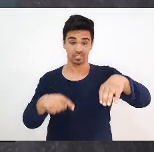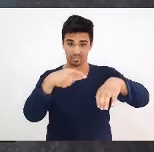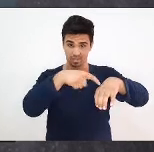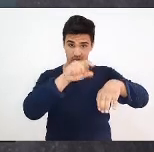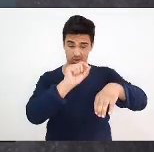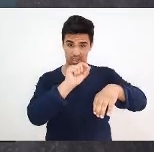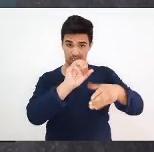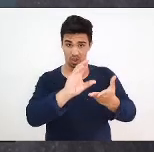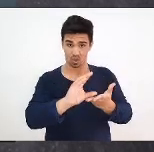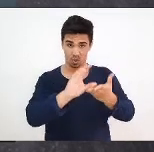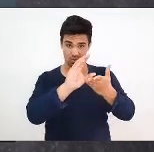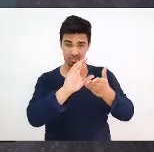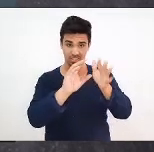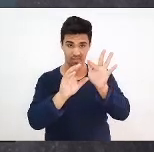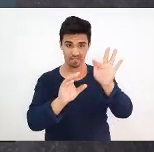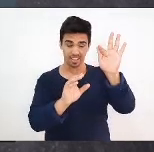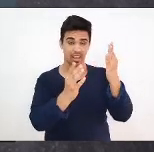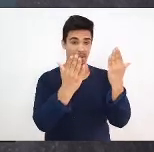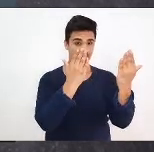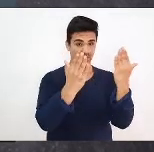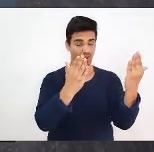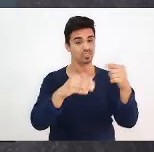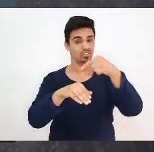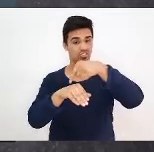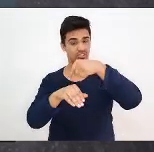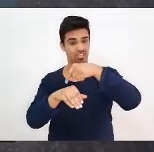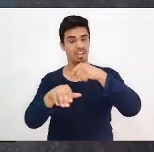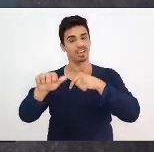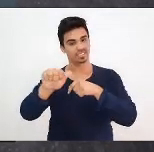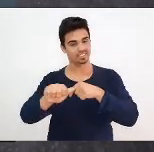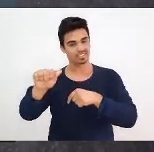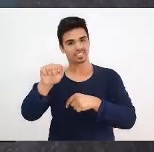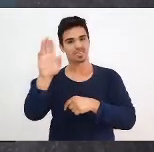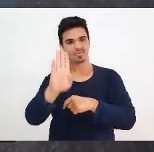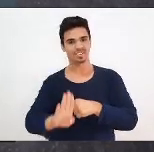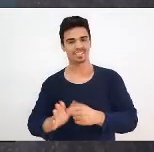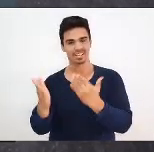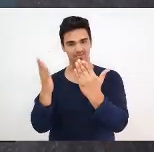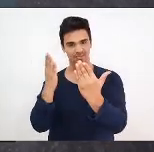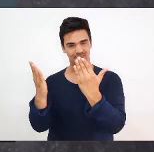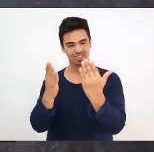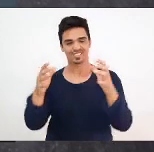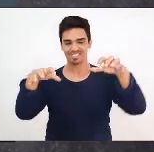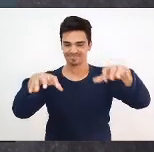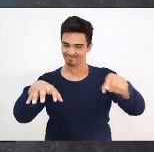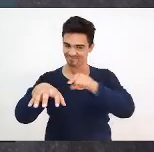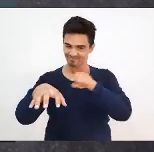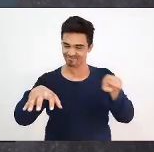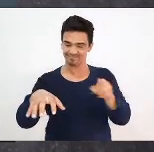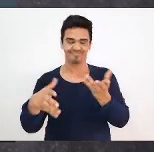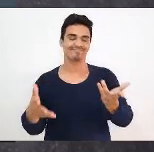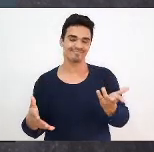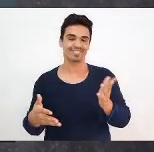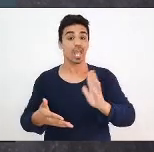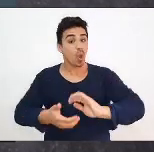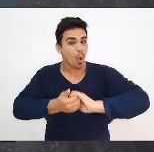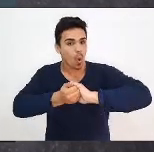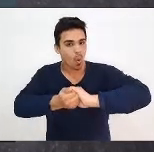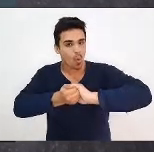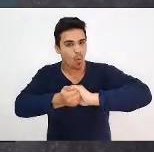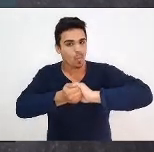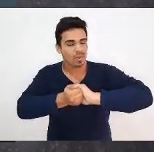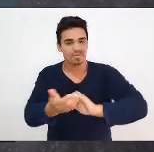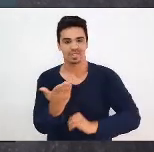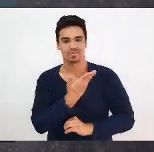e a Associação Brasileira de Psicologia. Cumprimento aqui as colegas e os colegas psicólogos,